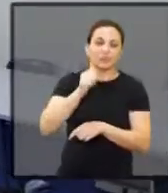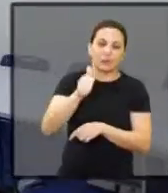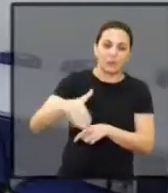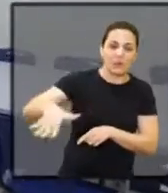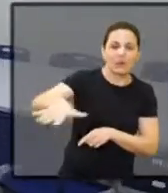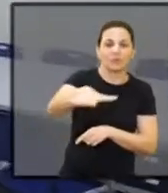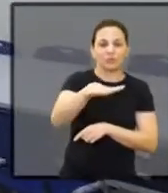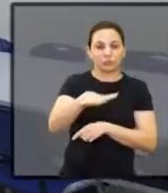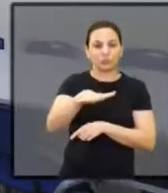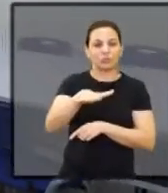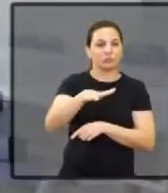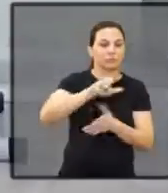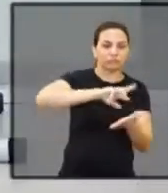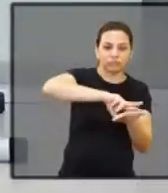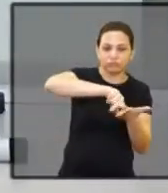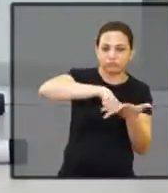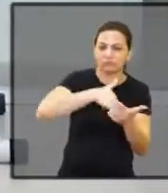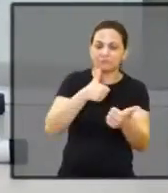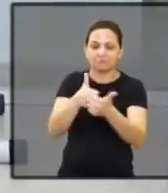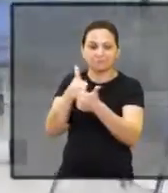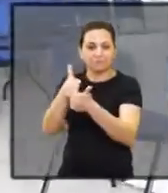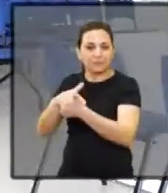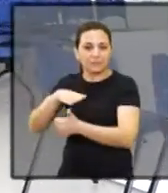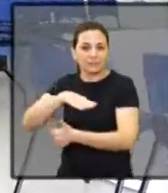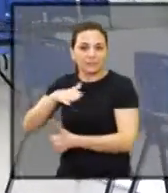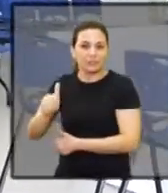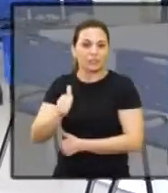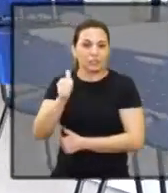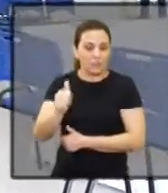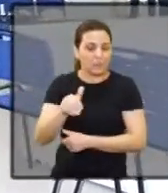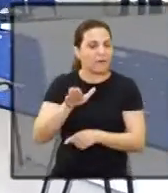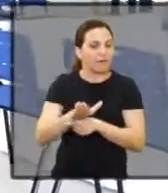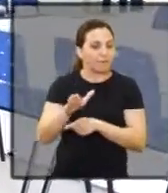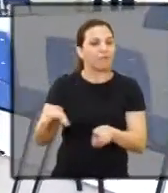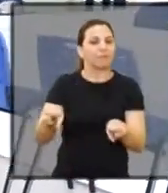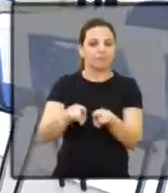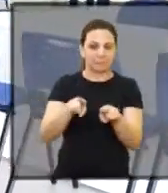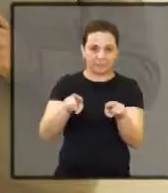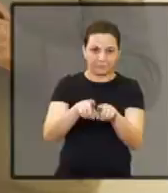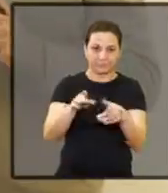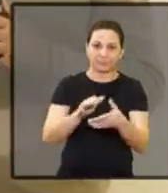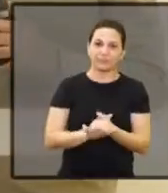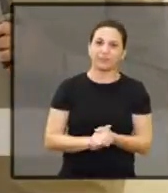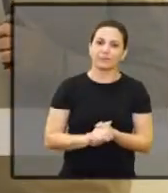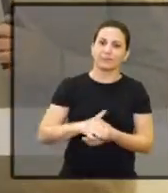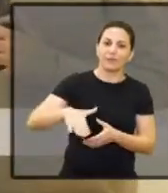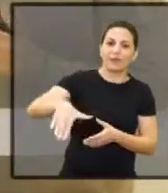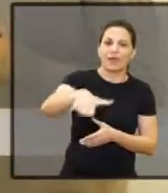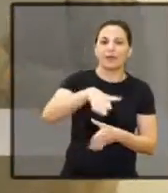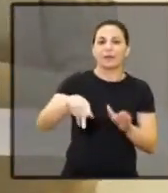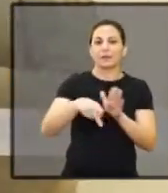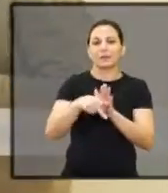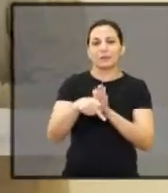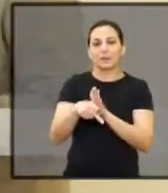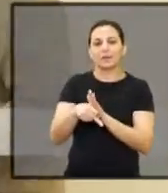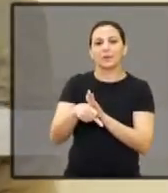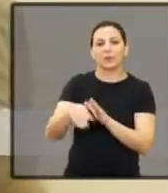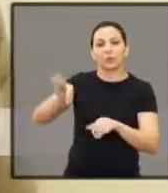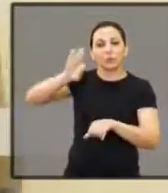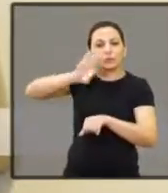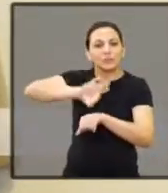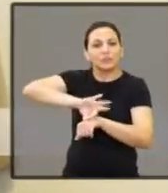microrregião, como Gavião Peixoto, Motuca, Rincão, Santa Lúcia e Trabiju. Essa aqui é uma das áreas do Centro de